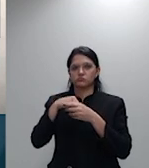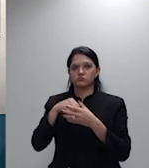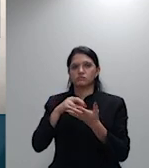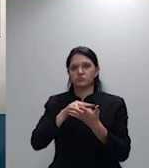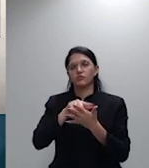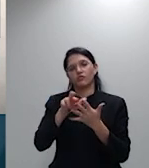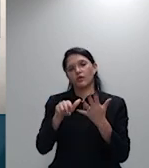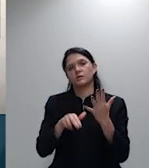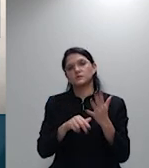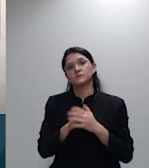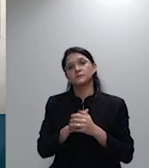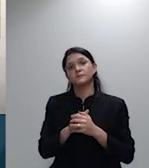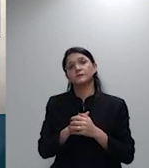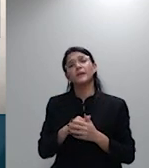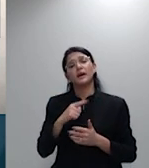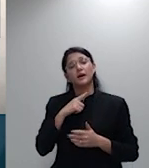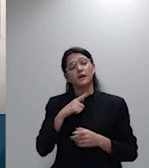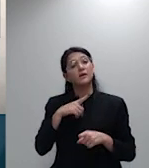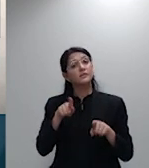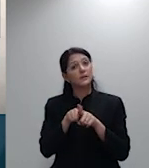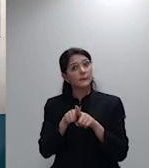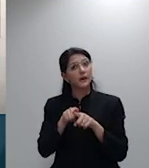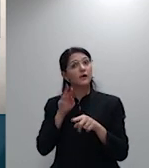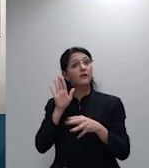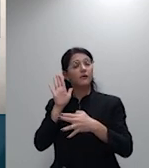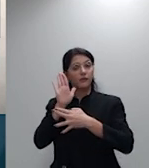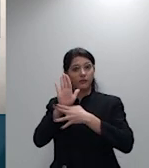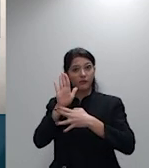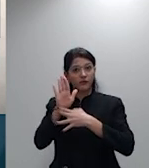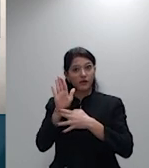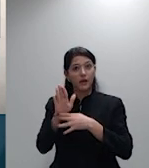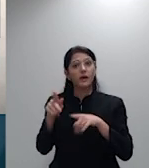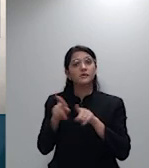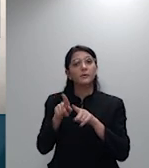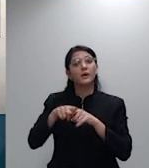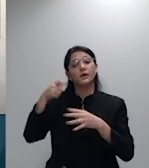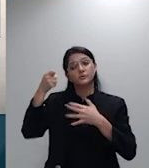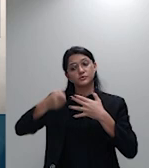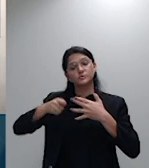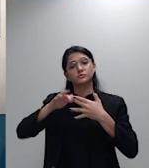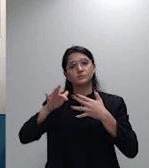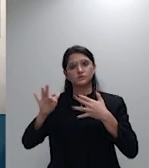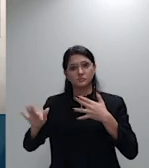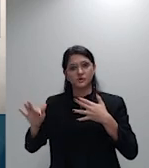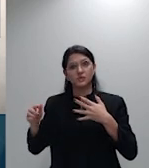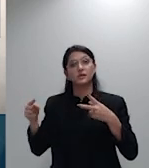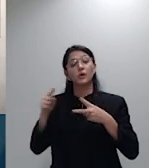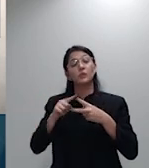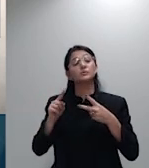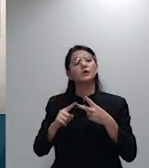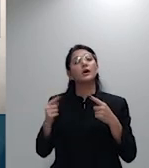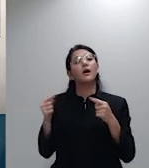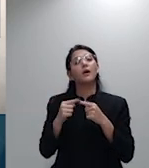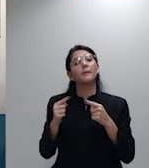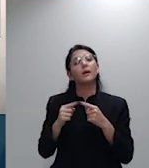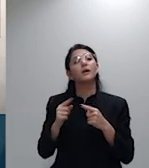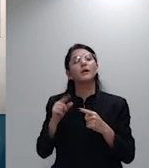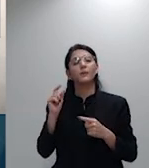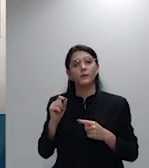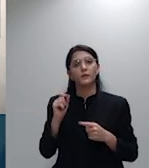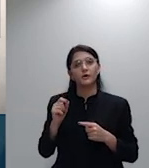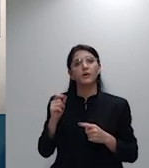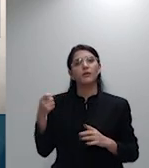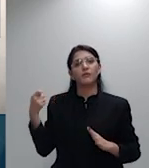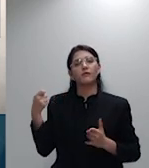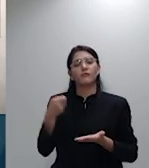tendência jurisprudencial assim indicada impõe-se desde já fixar tese idêntica ao do tema